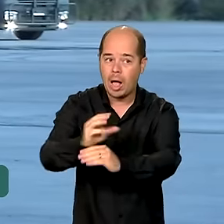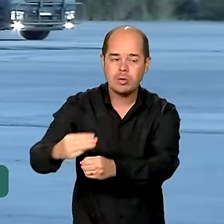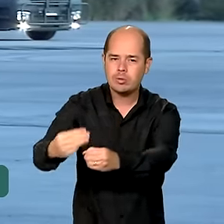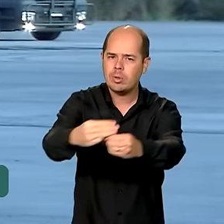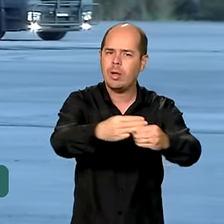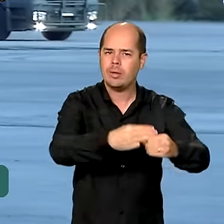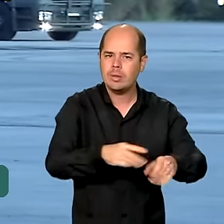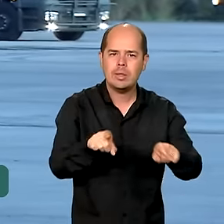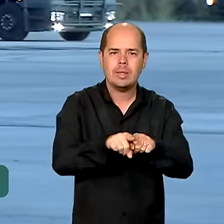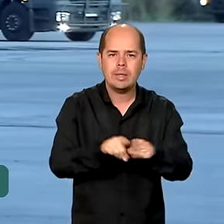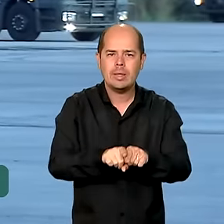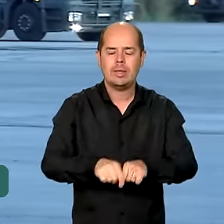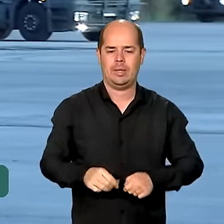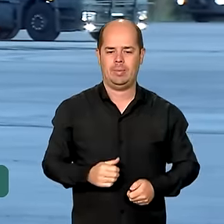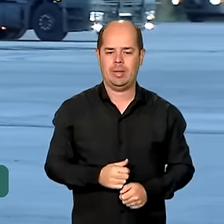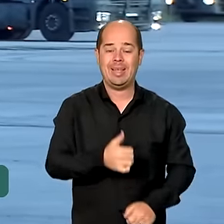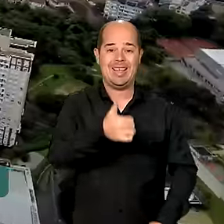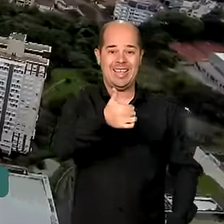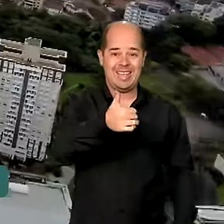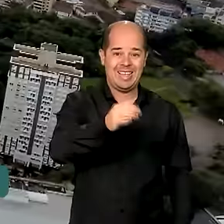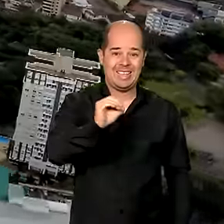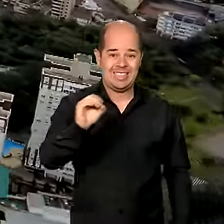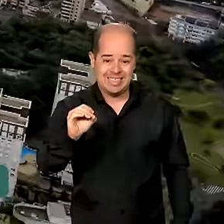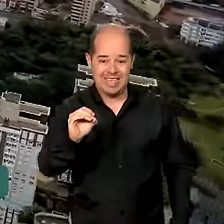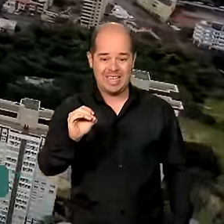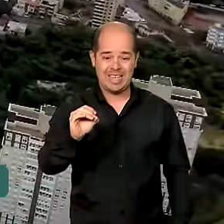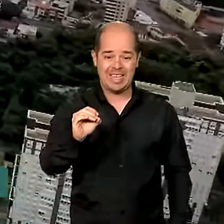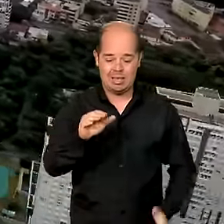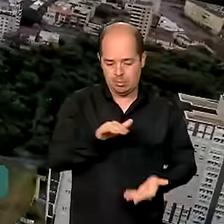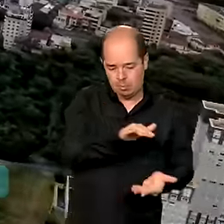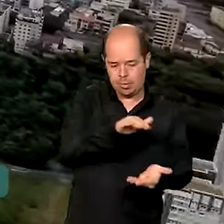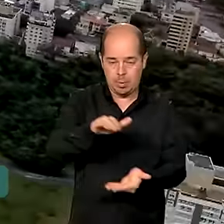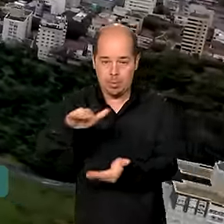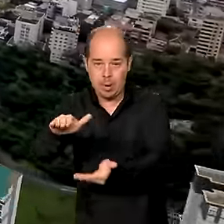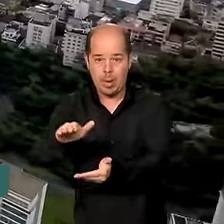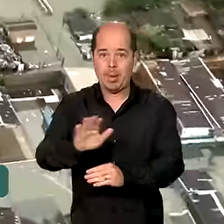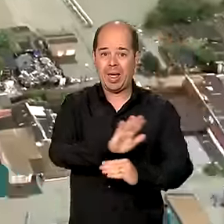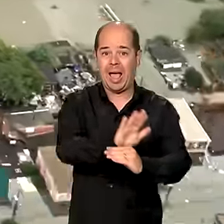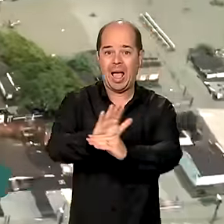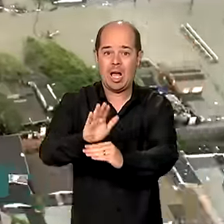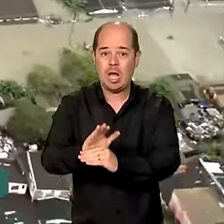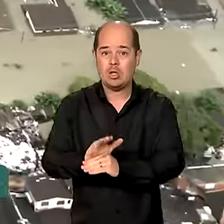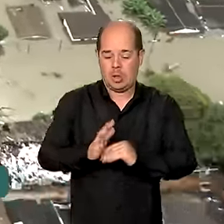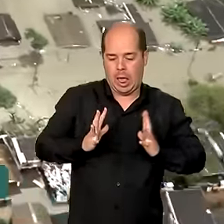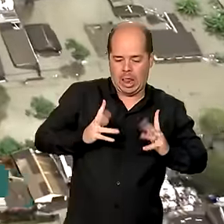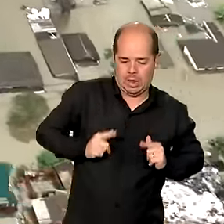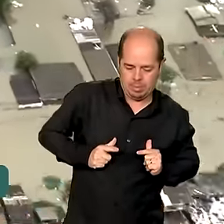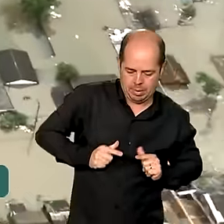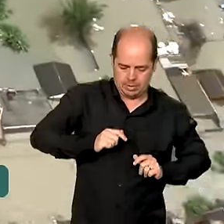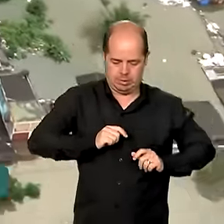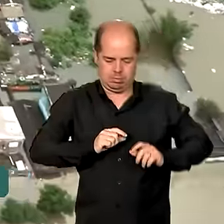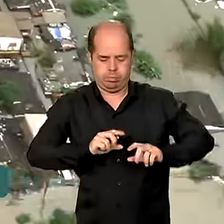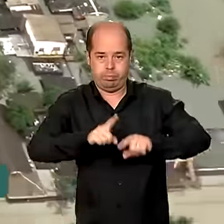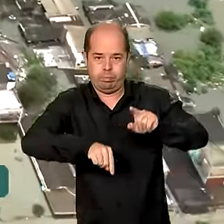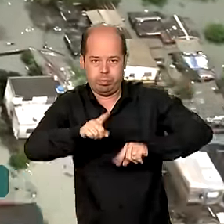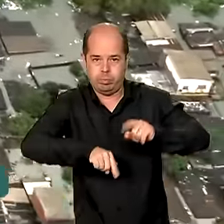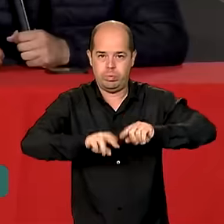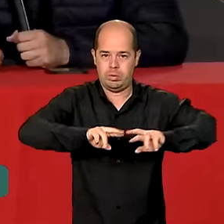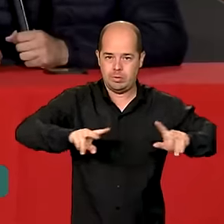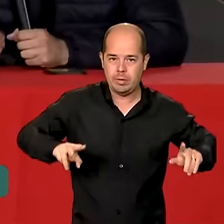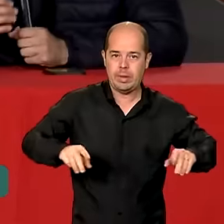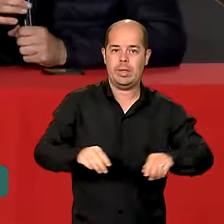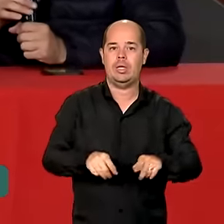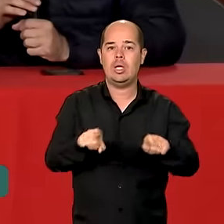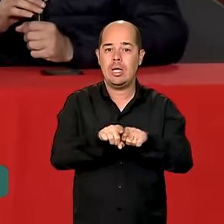sanitária foram enviados pelo governo para abastecer unidades de saúde que perderam seus estoques de medicamentos.